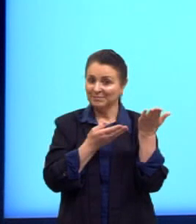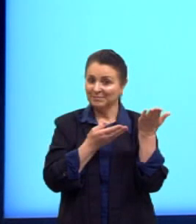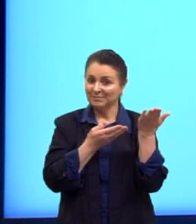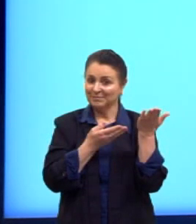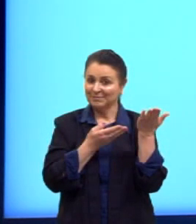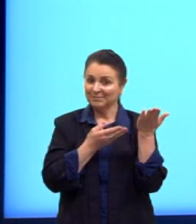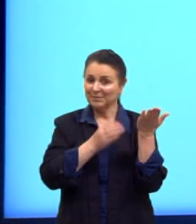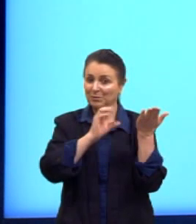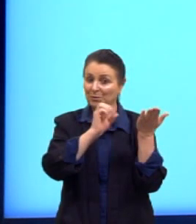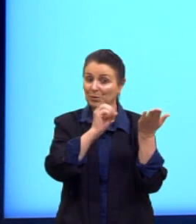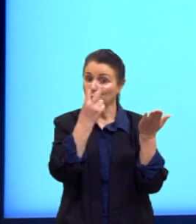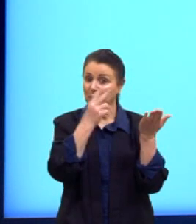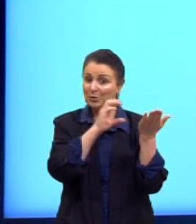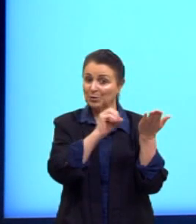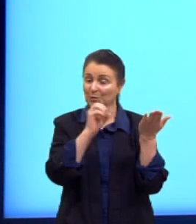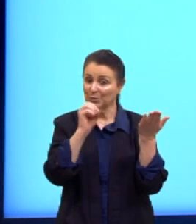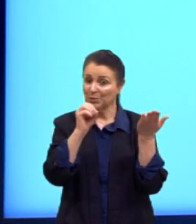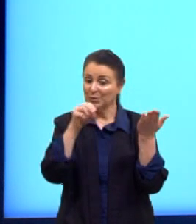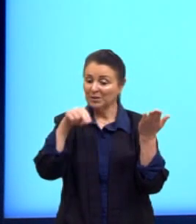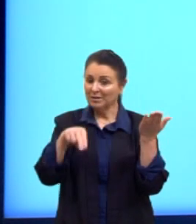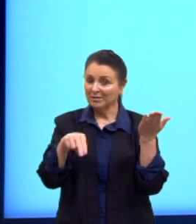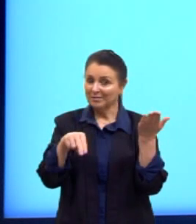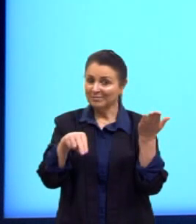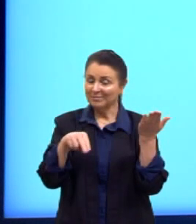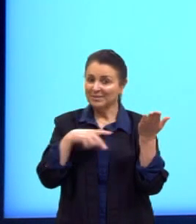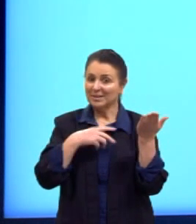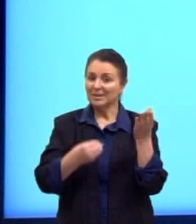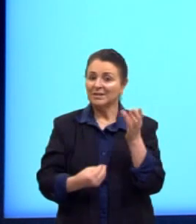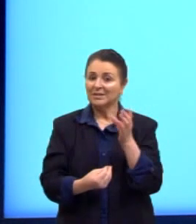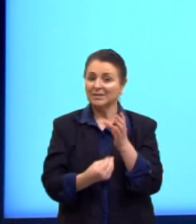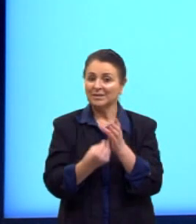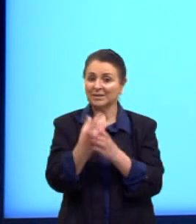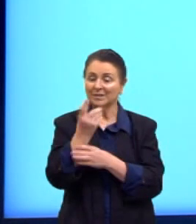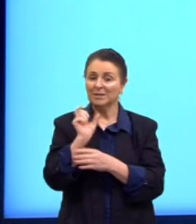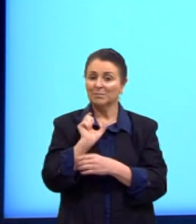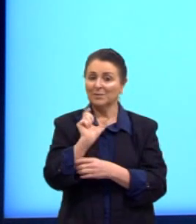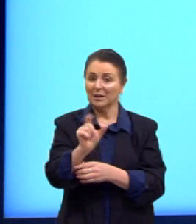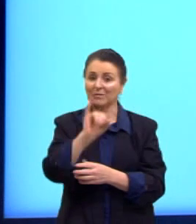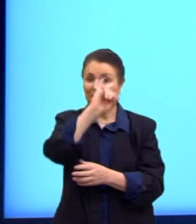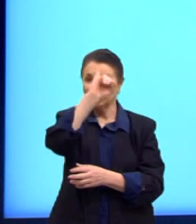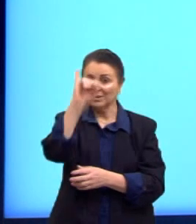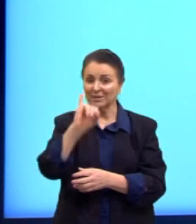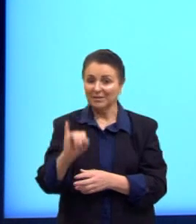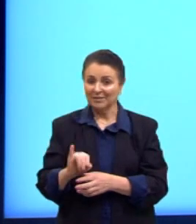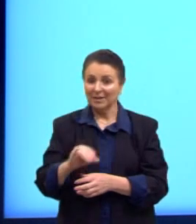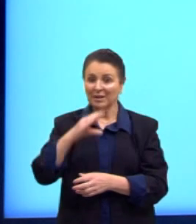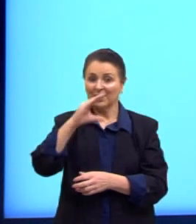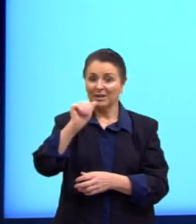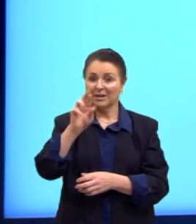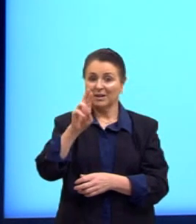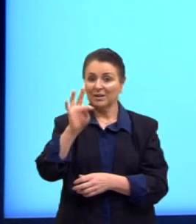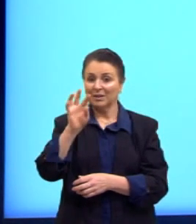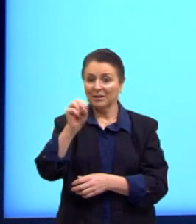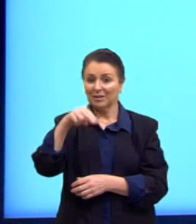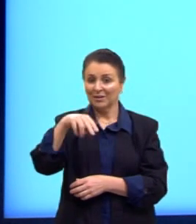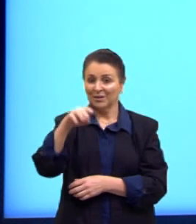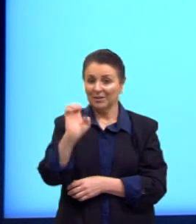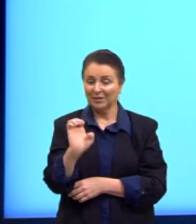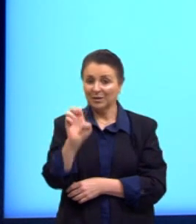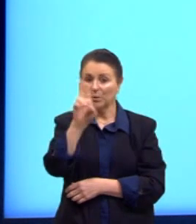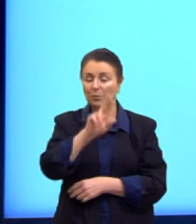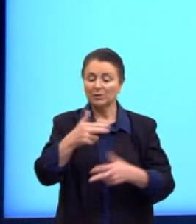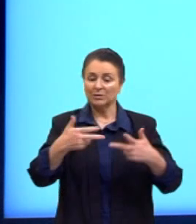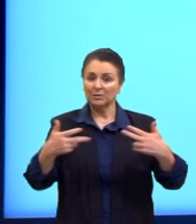palavra cartão e que tem origem na palavra italiana cartone. Se utiliza de